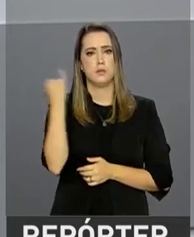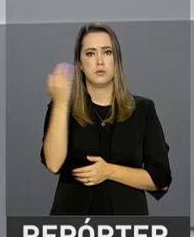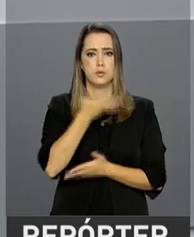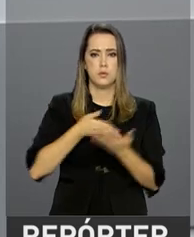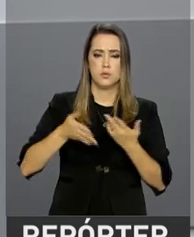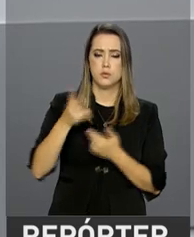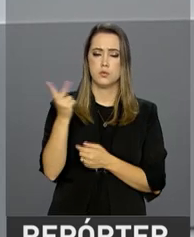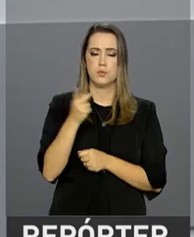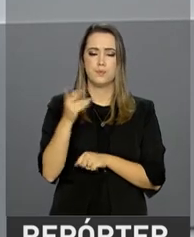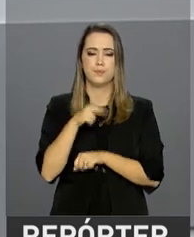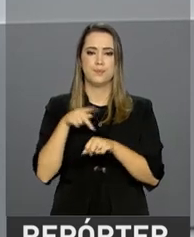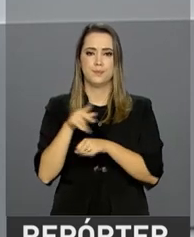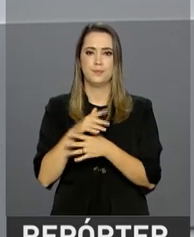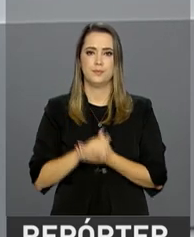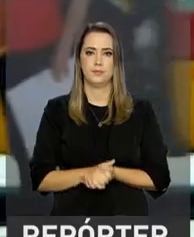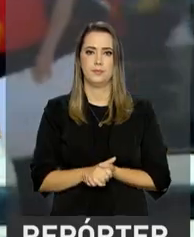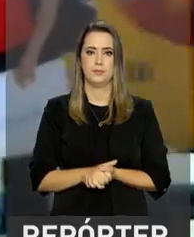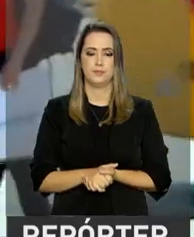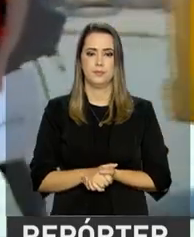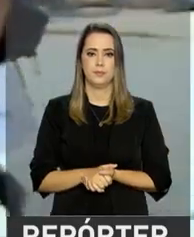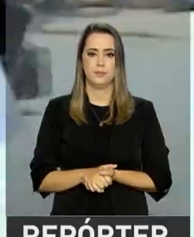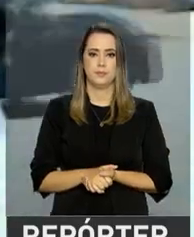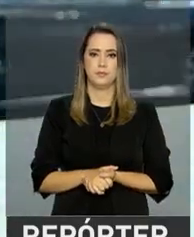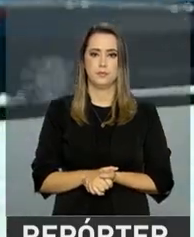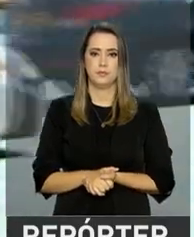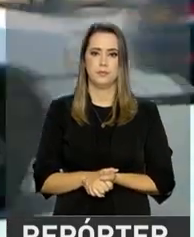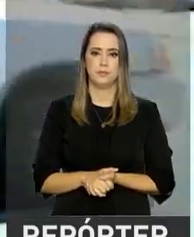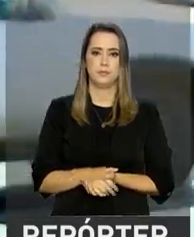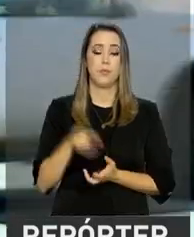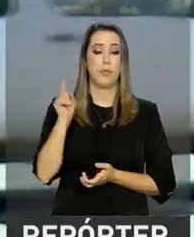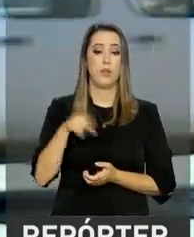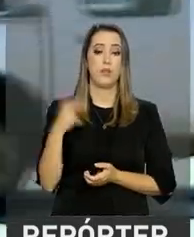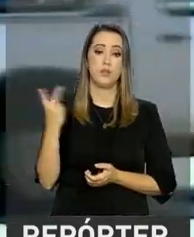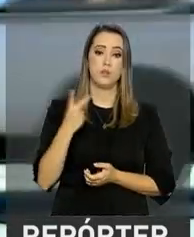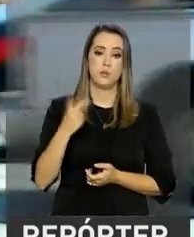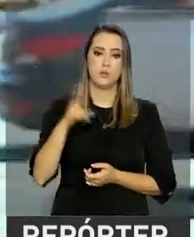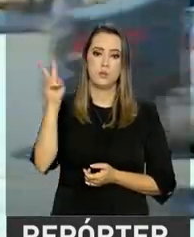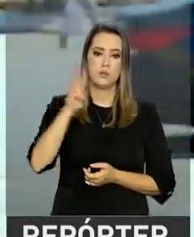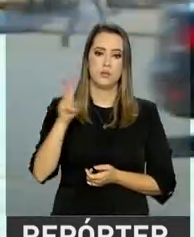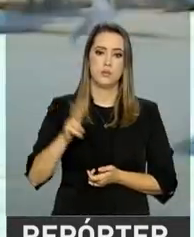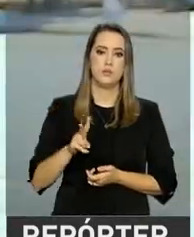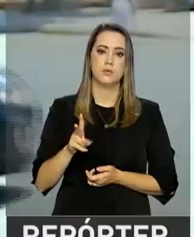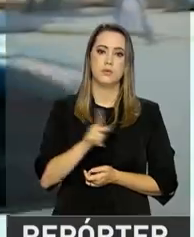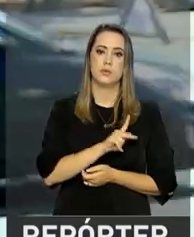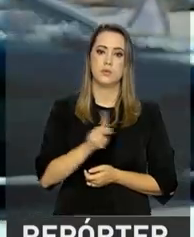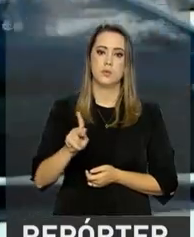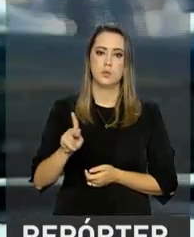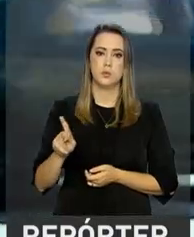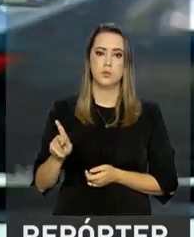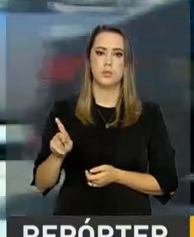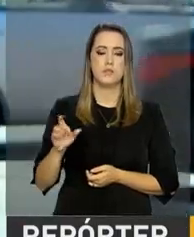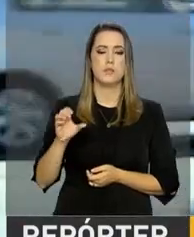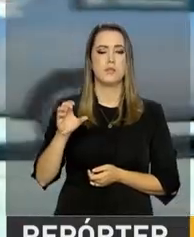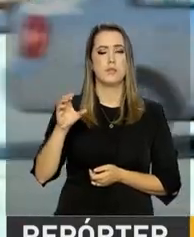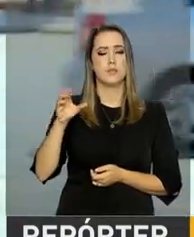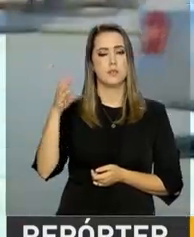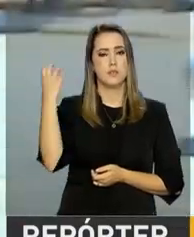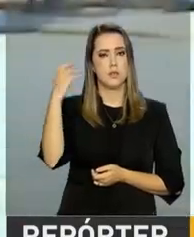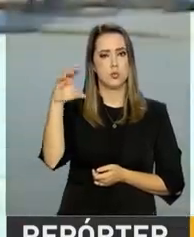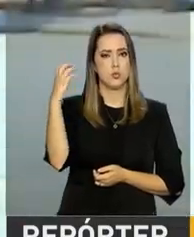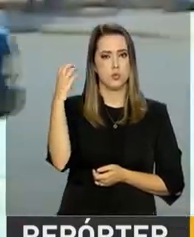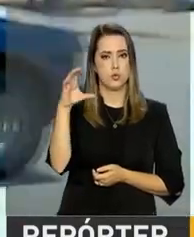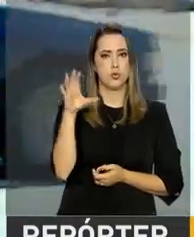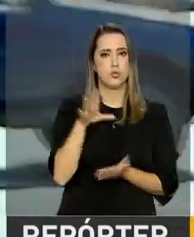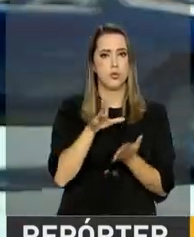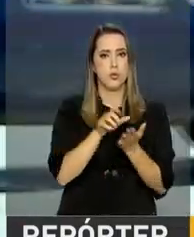relações entre os dois países. É a segunda vez que Sebastián Pinheira é eleito presidente do Chile. Ele já havia